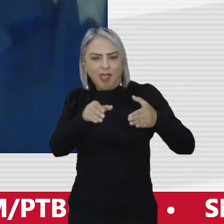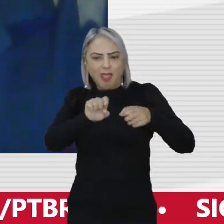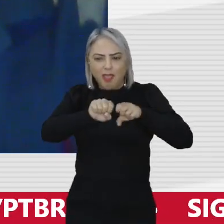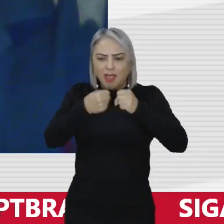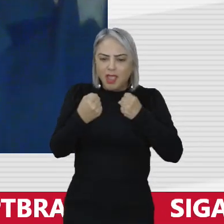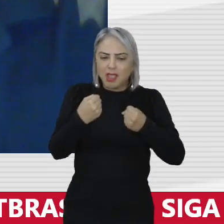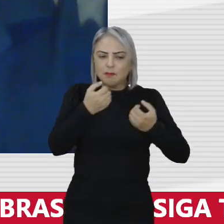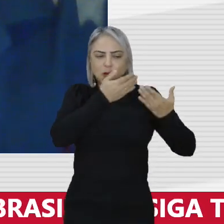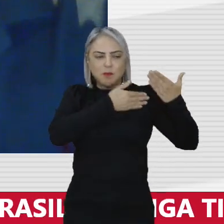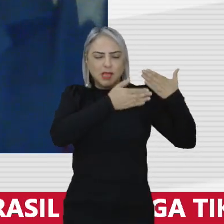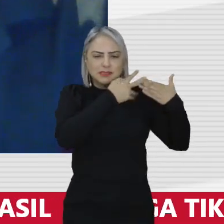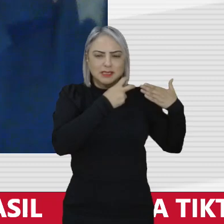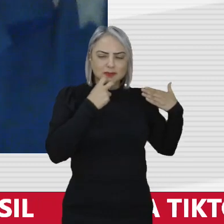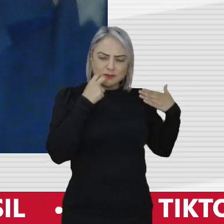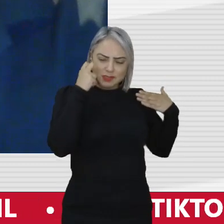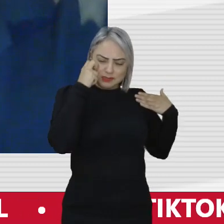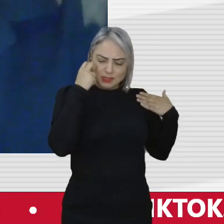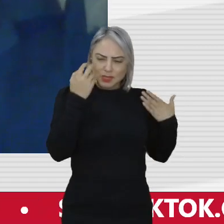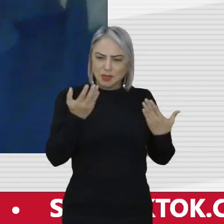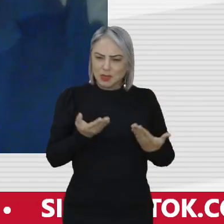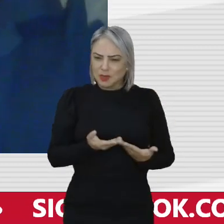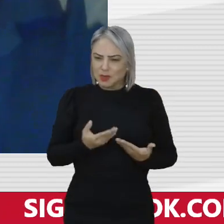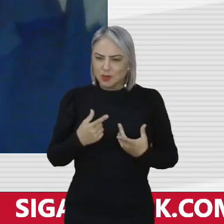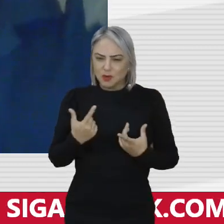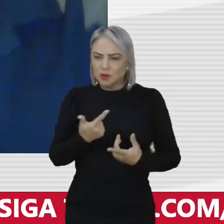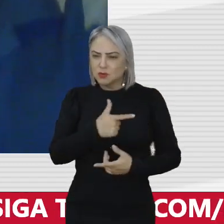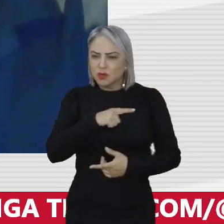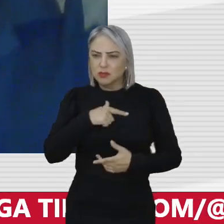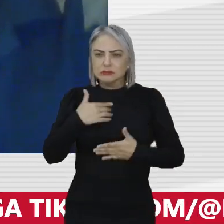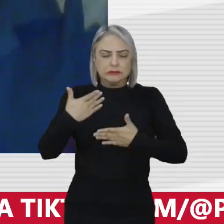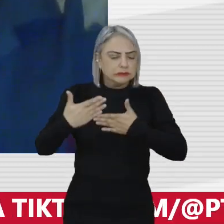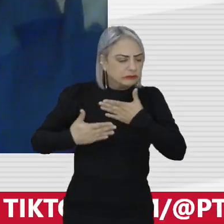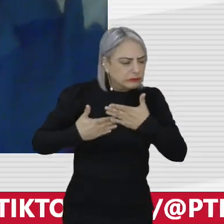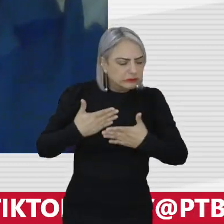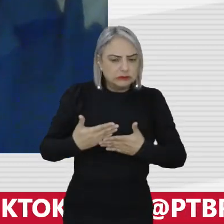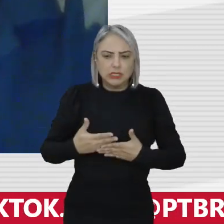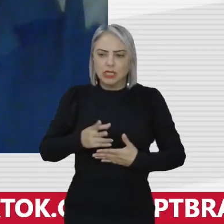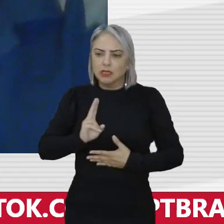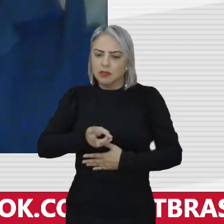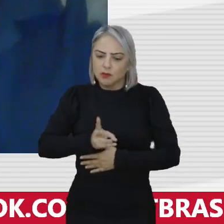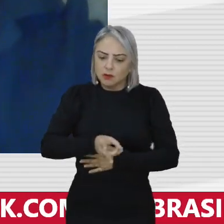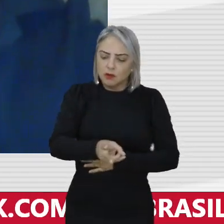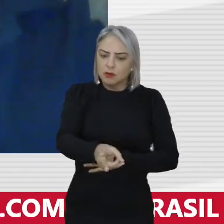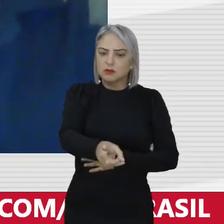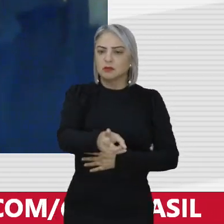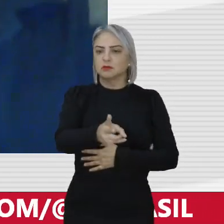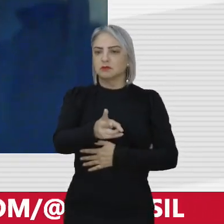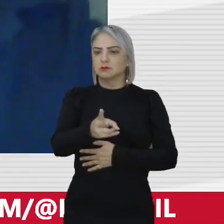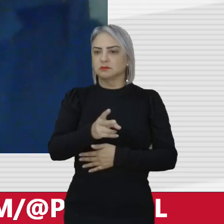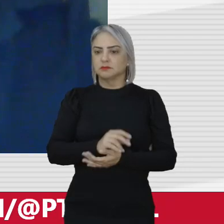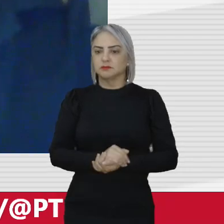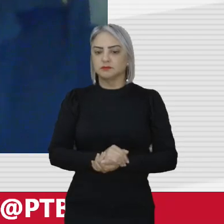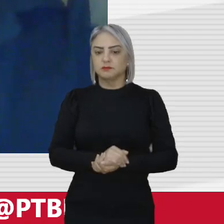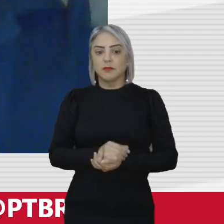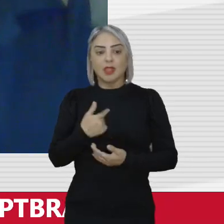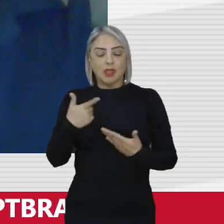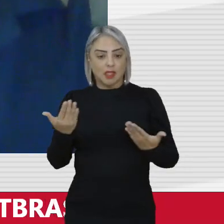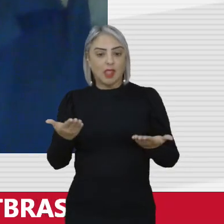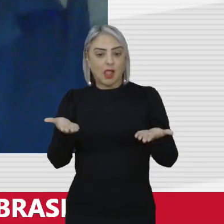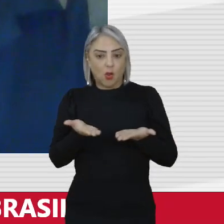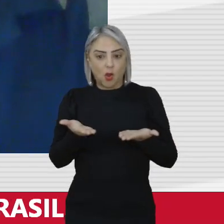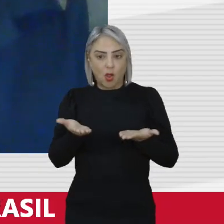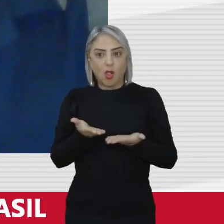passado que tanto nos envergonhou. Nós tivemos com todos os trancos e barrancos, tem uma linha de continuidade que chega até hoje. A tal ponto que, como